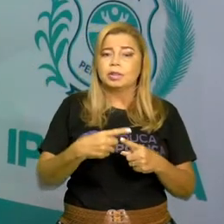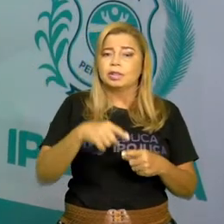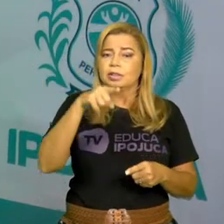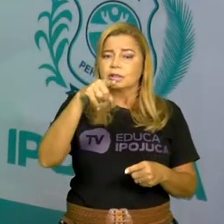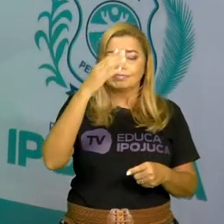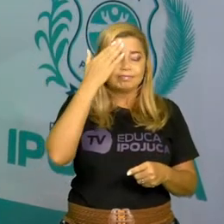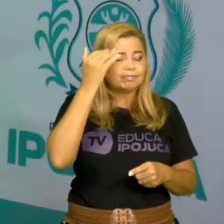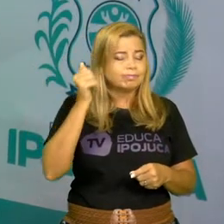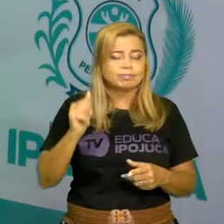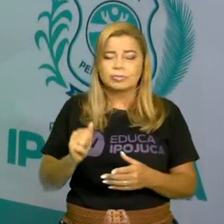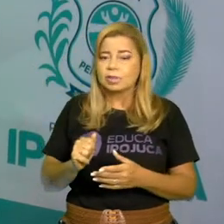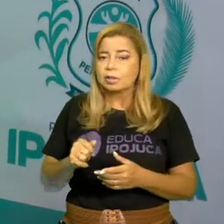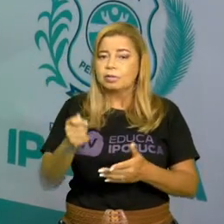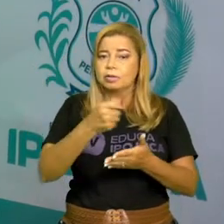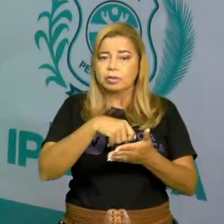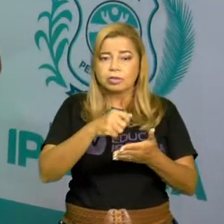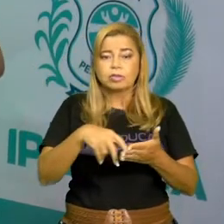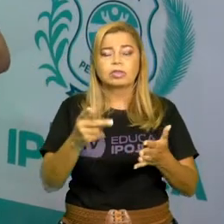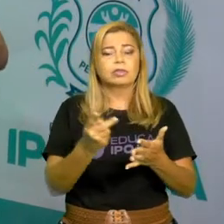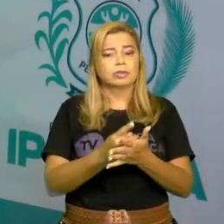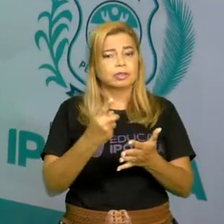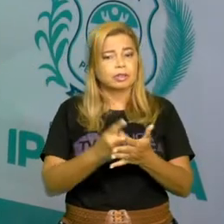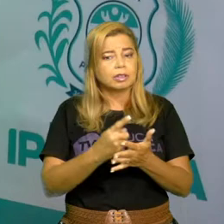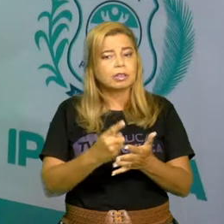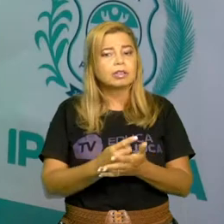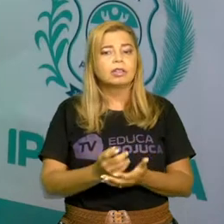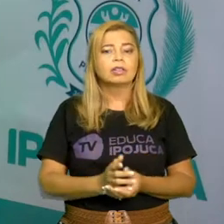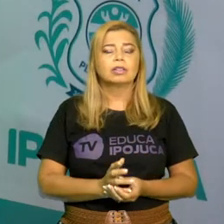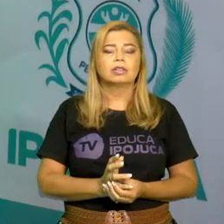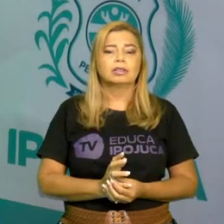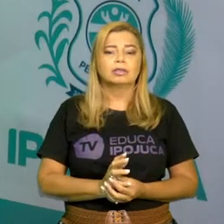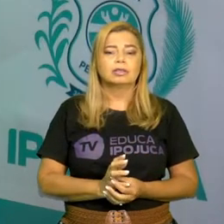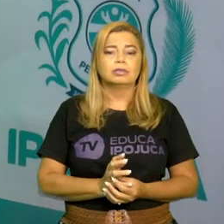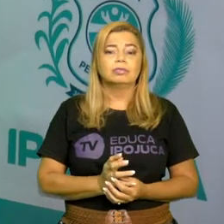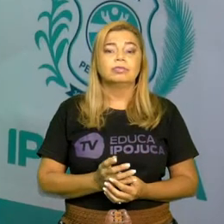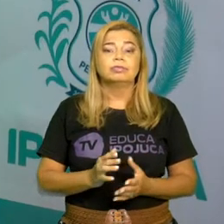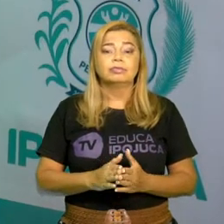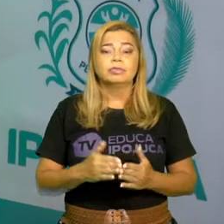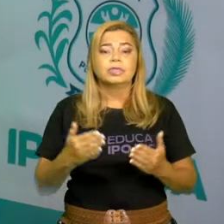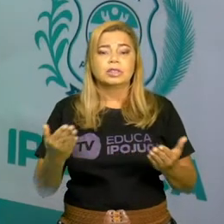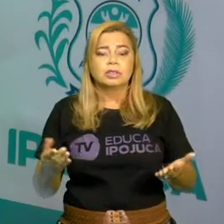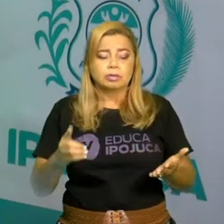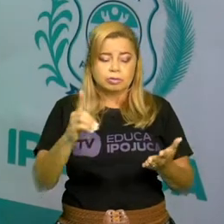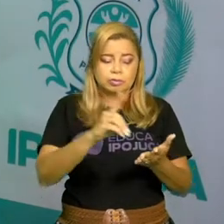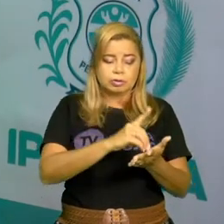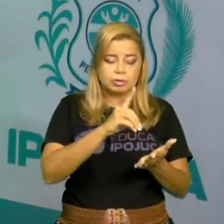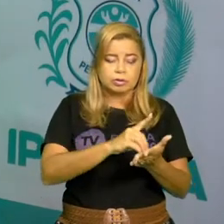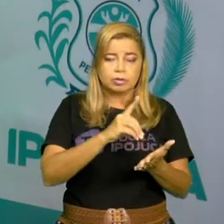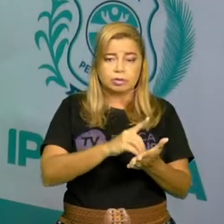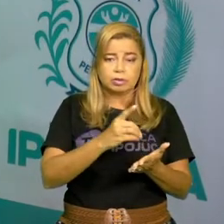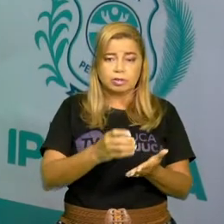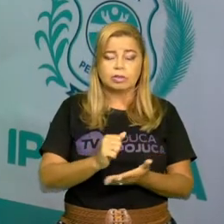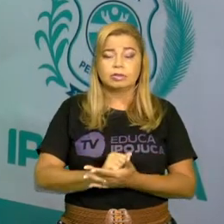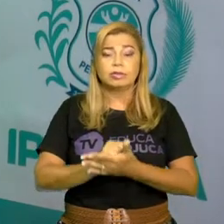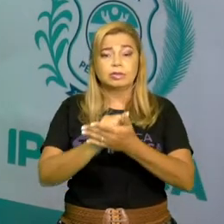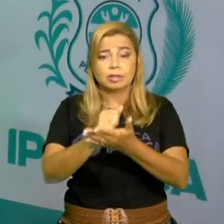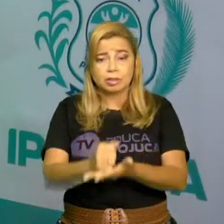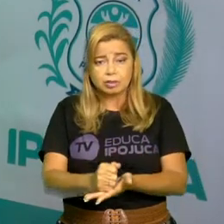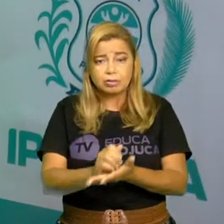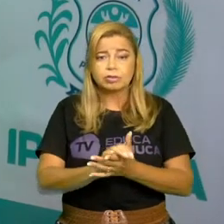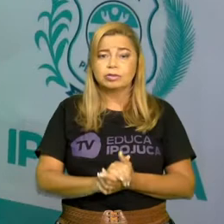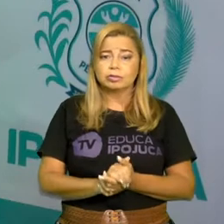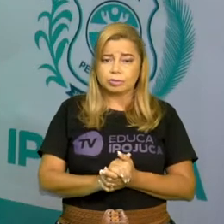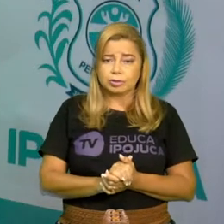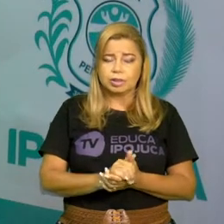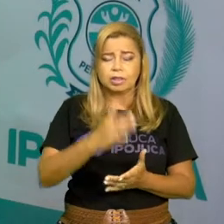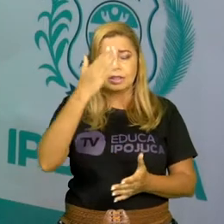sabe que a gente tem recursos que são os dicionários, são a leitura, que vão nos ajudar a entender como se escreve, se é